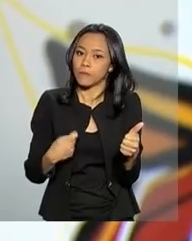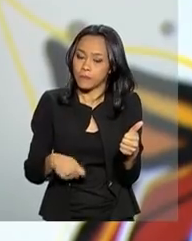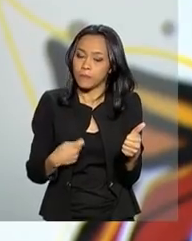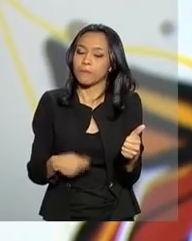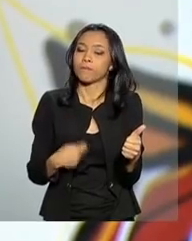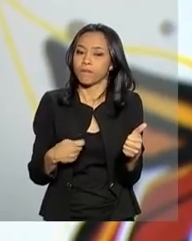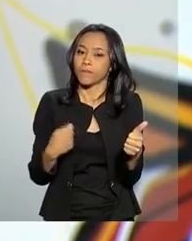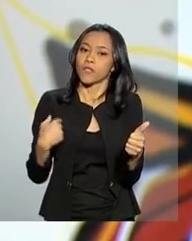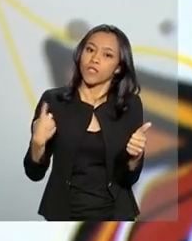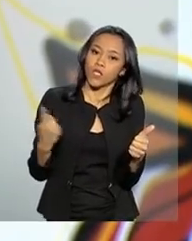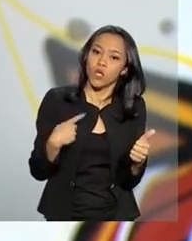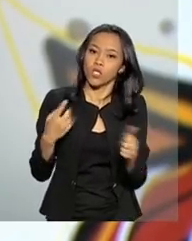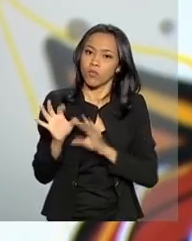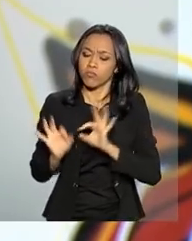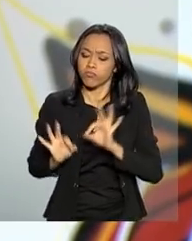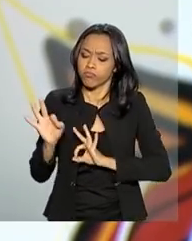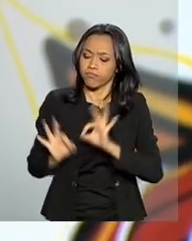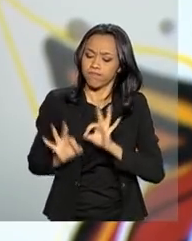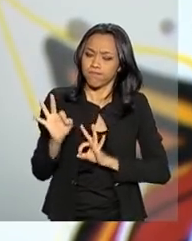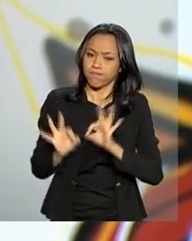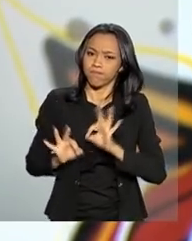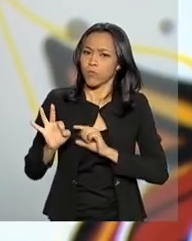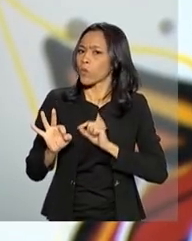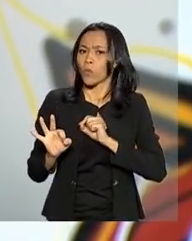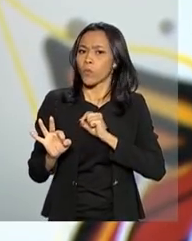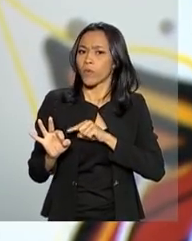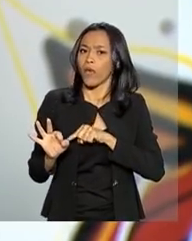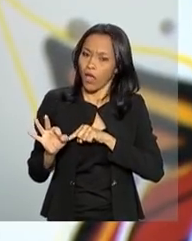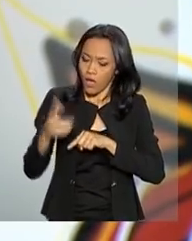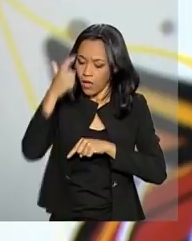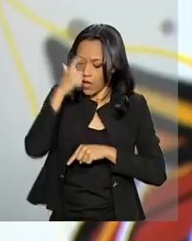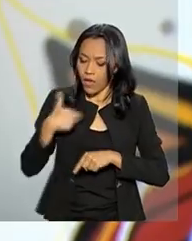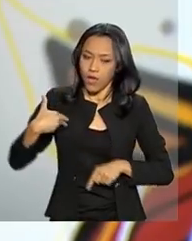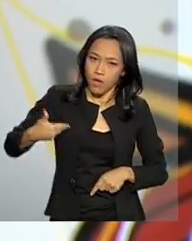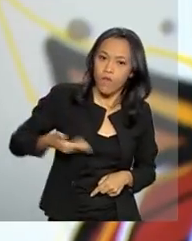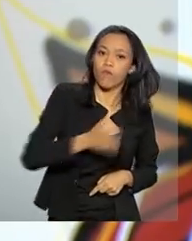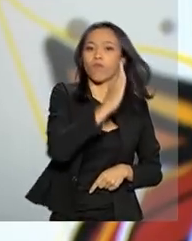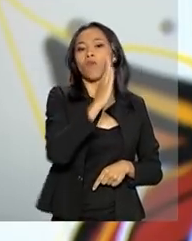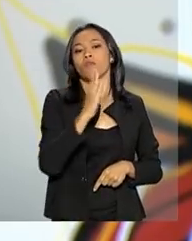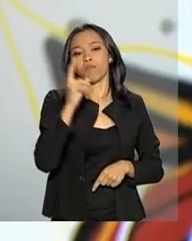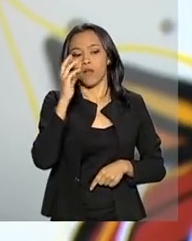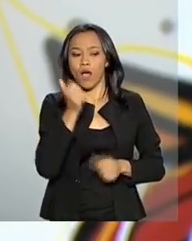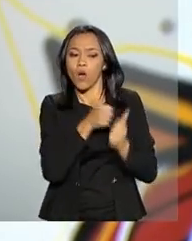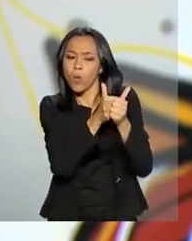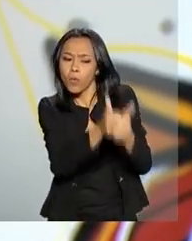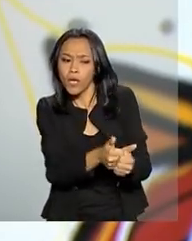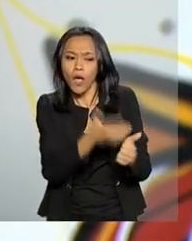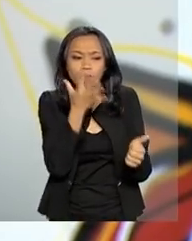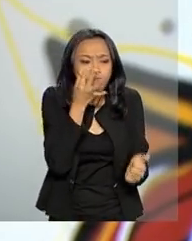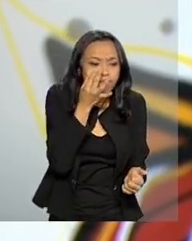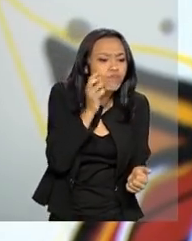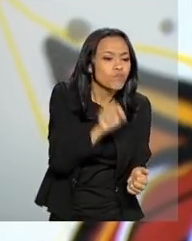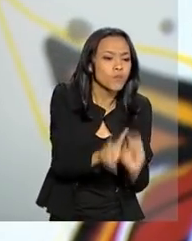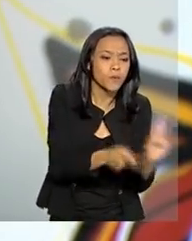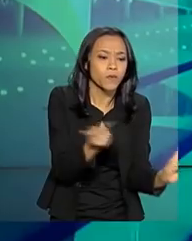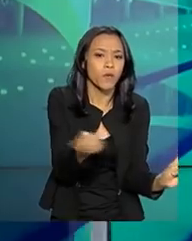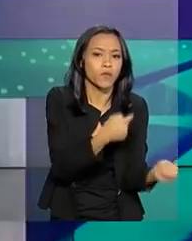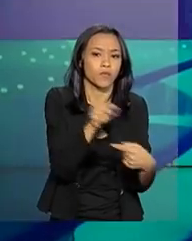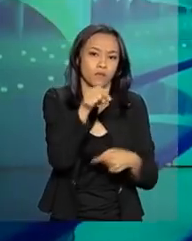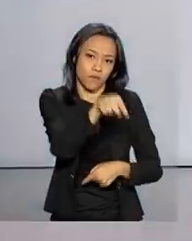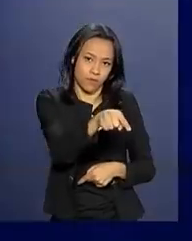trabalho que nós estamos planejando, que é a minha ida, a nossa ida, acompanhando pessoalmente as ações em campo.